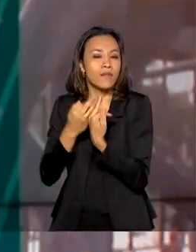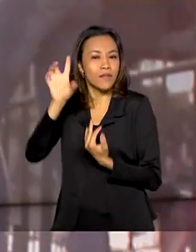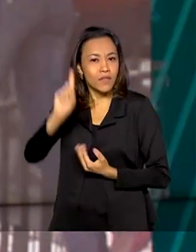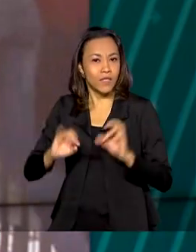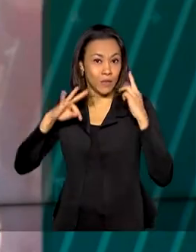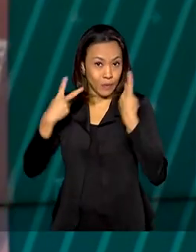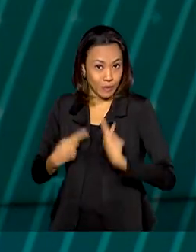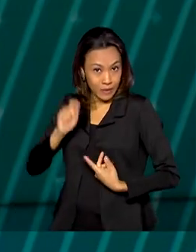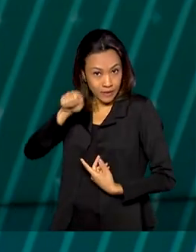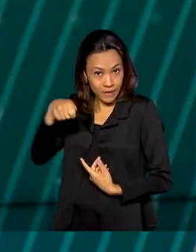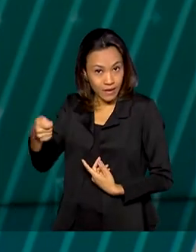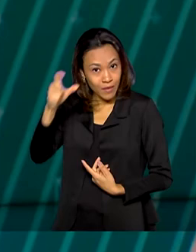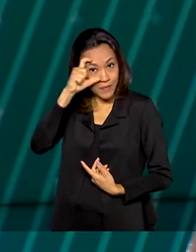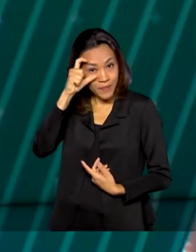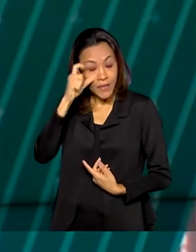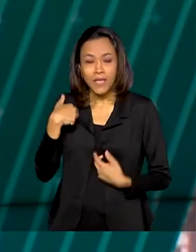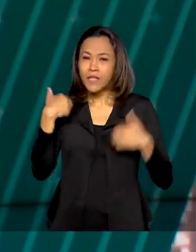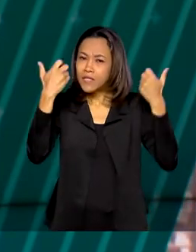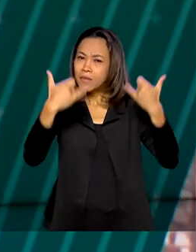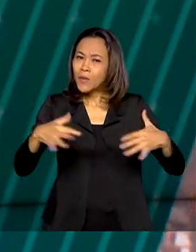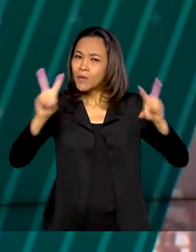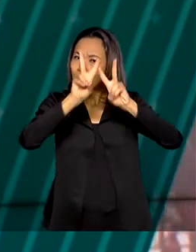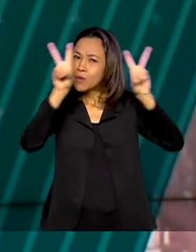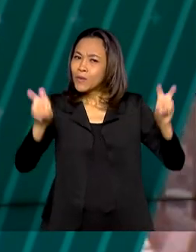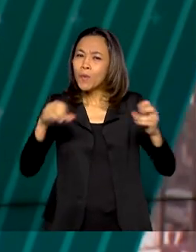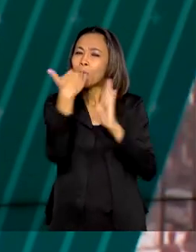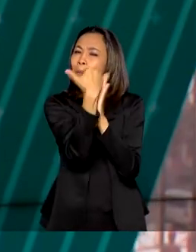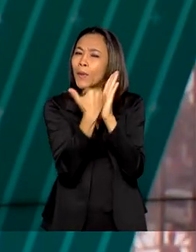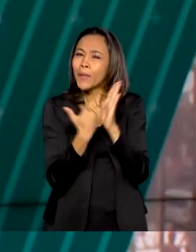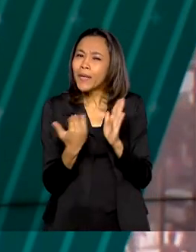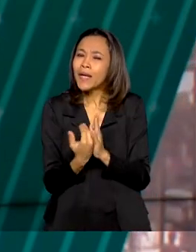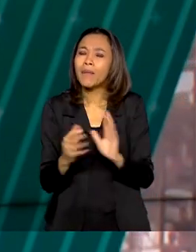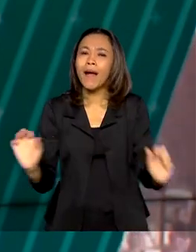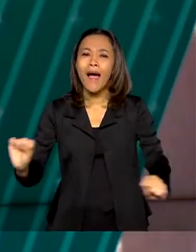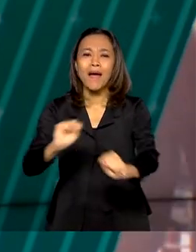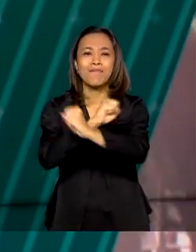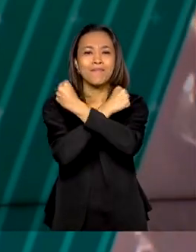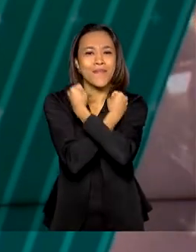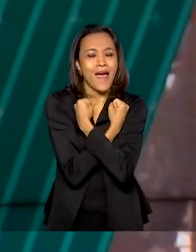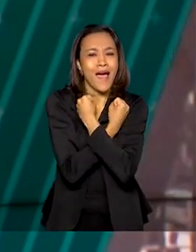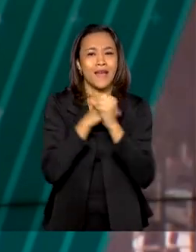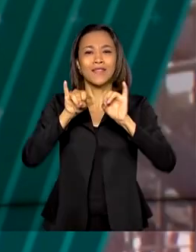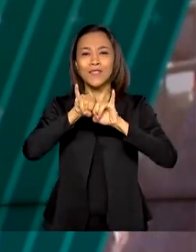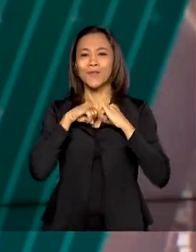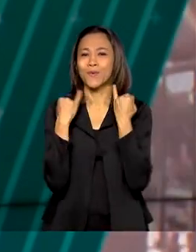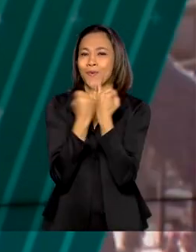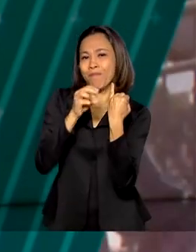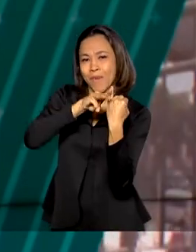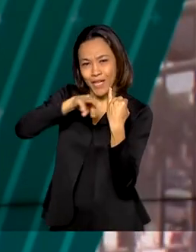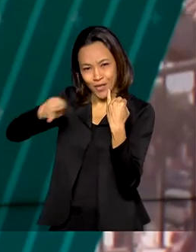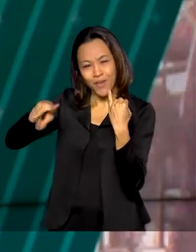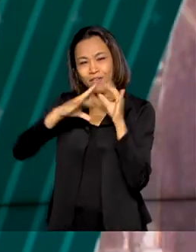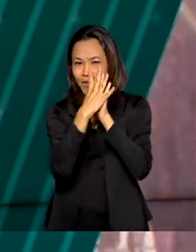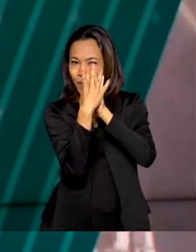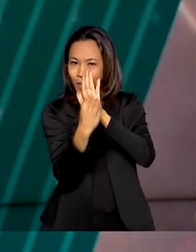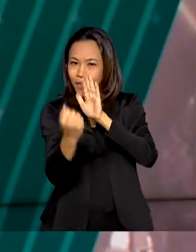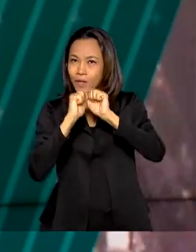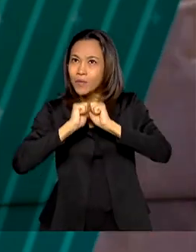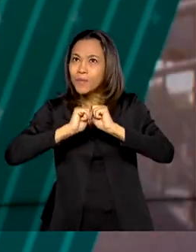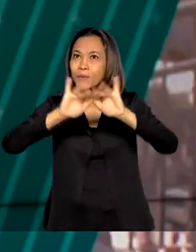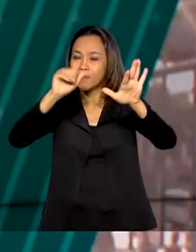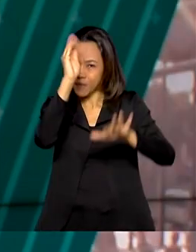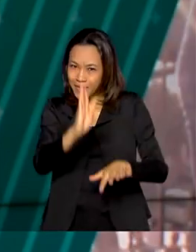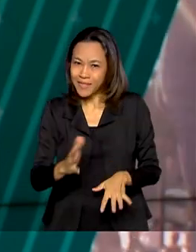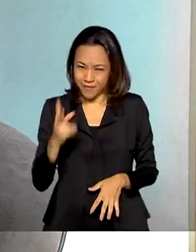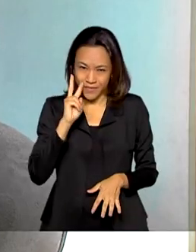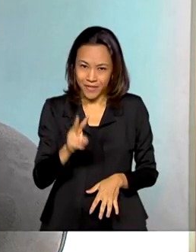Damaris Alves, que falou sobre o programa Abrace o Marajó, que deve ser ampliado para outras regiões do país. Veja um trecho da entrevista.